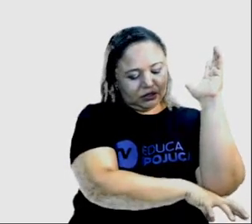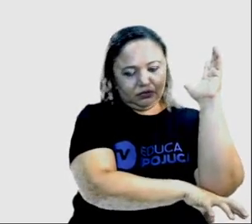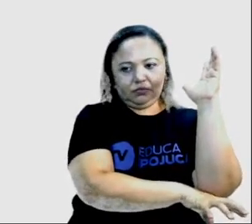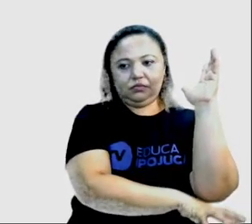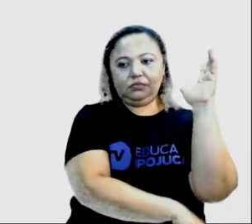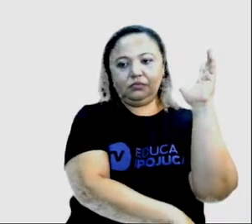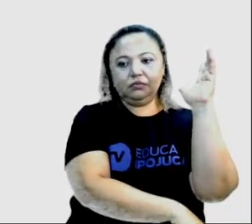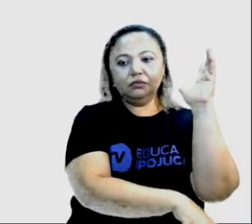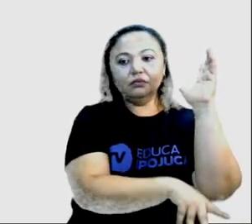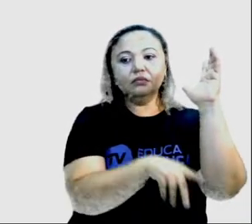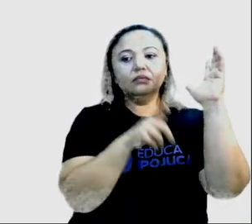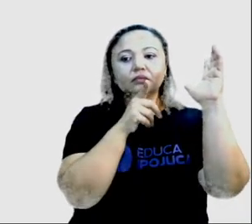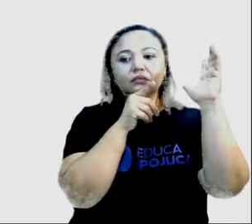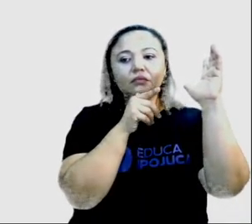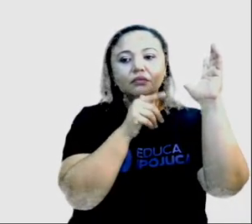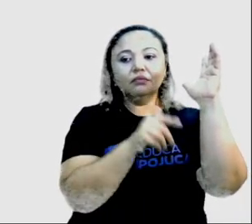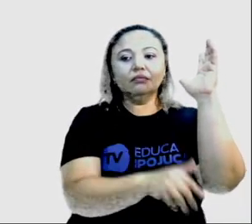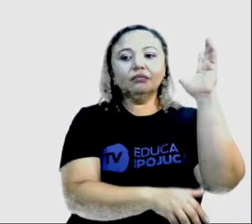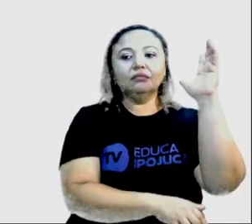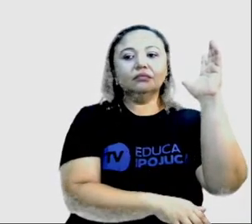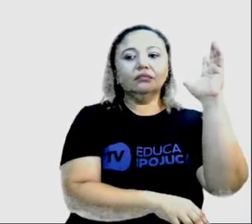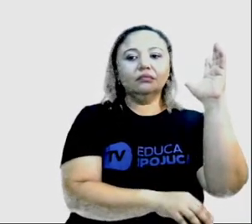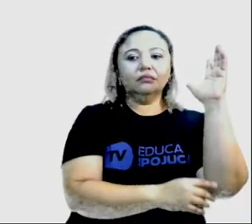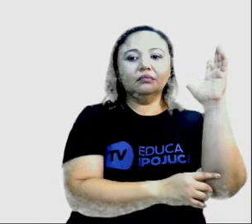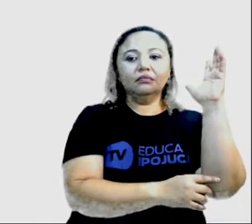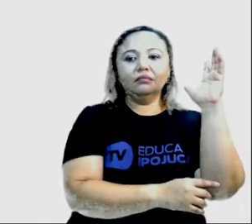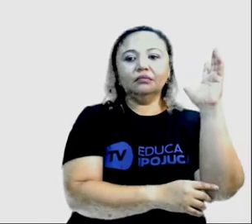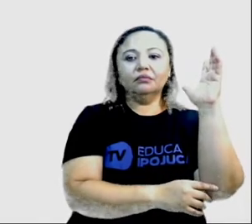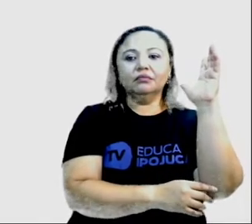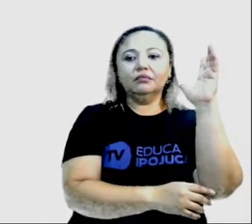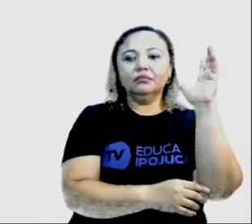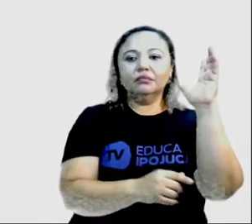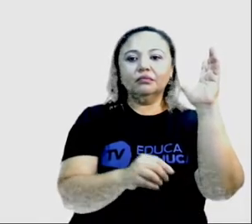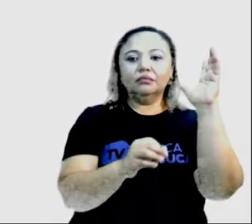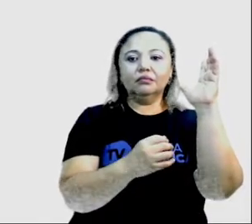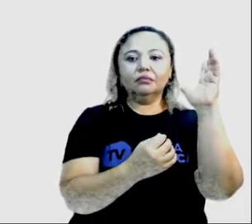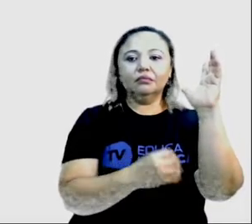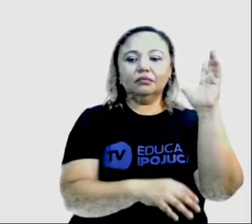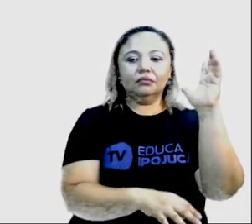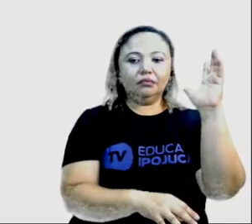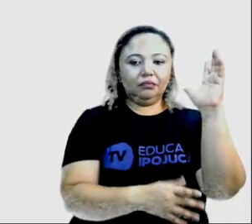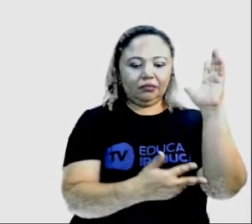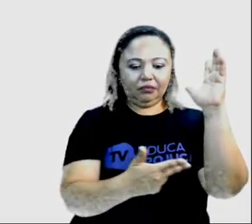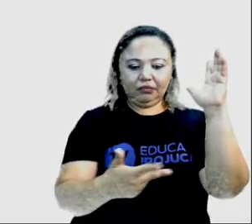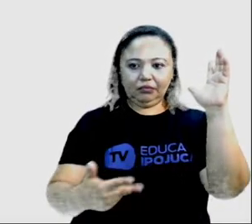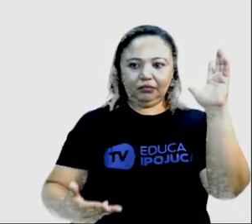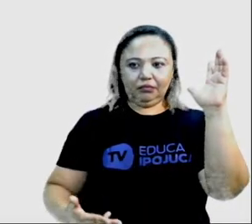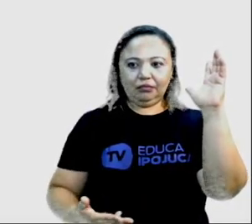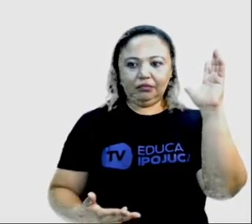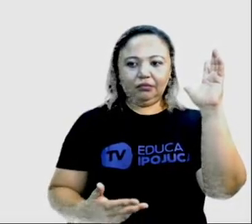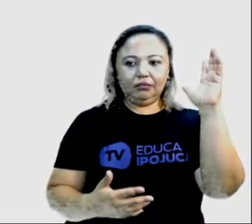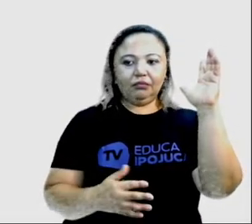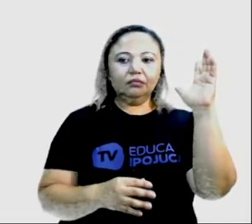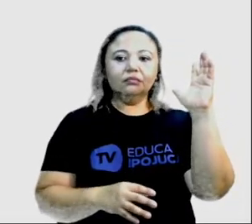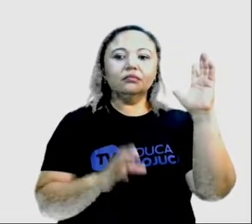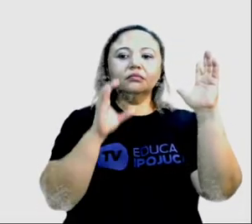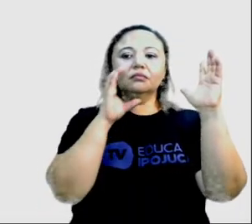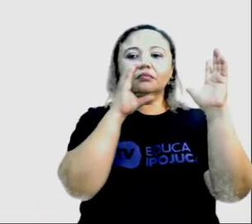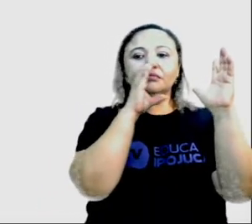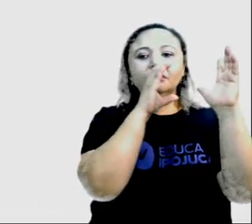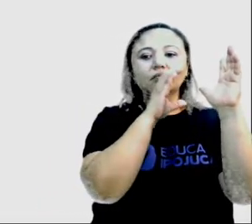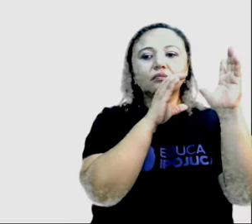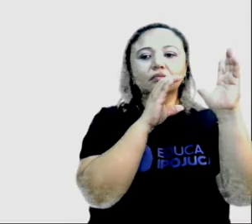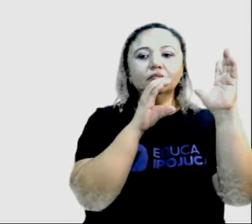Ela retira essa água e é conduzida também os sais minerais. Juntando o calor,